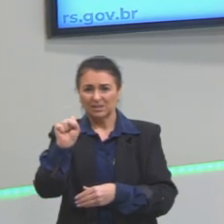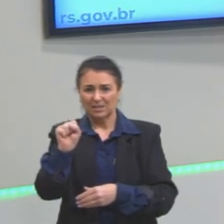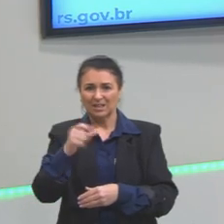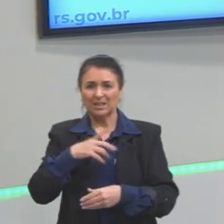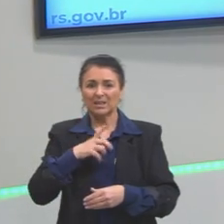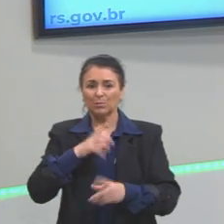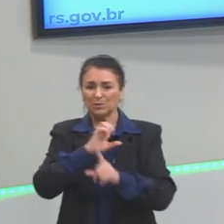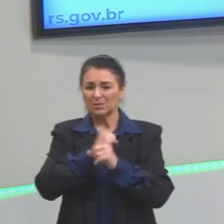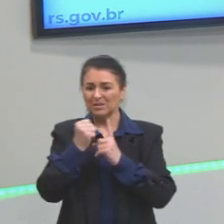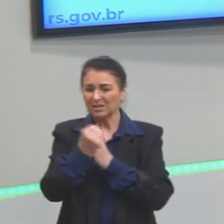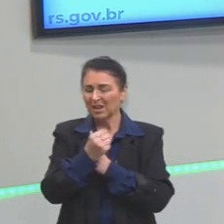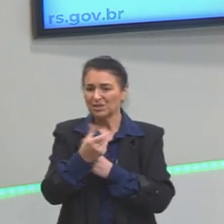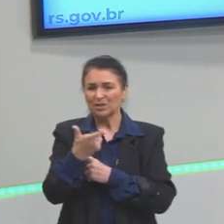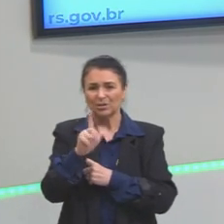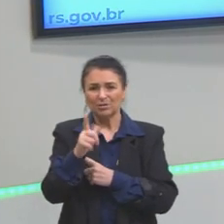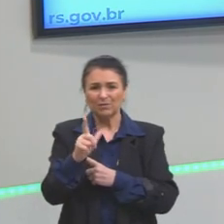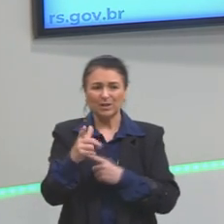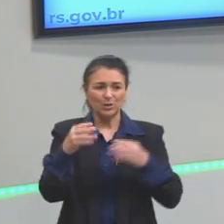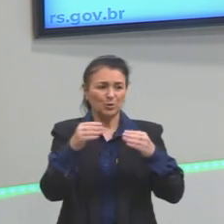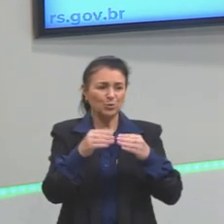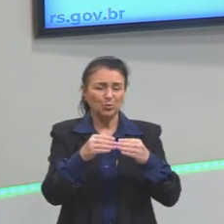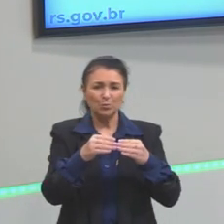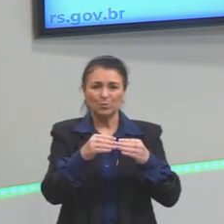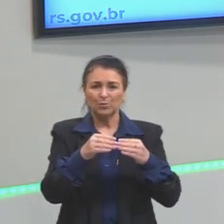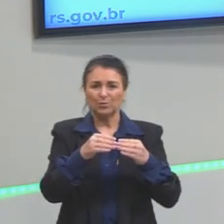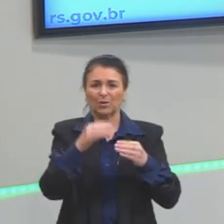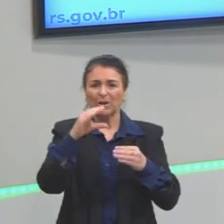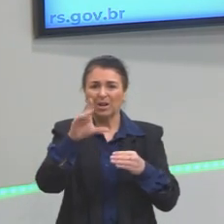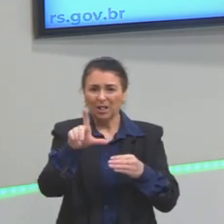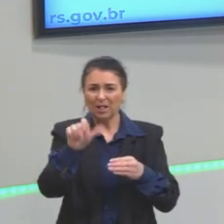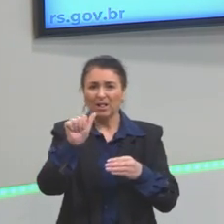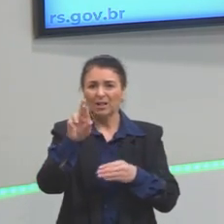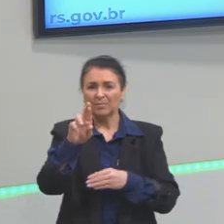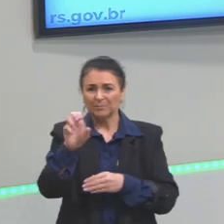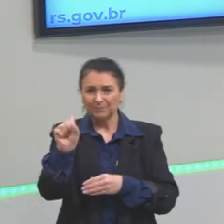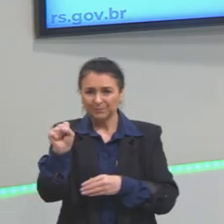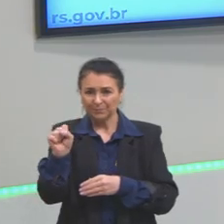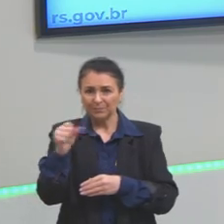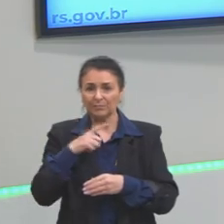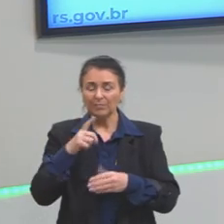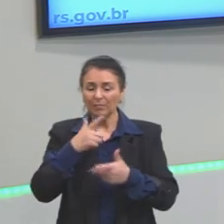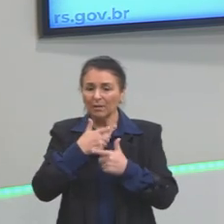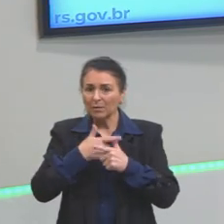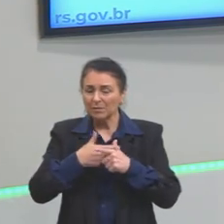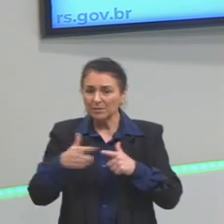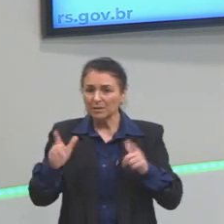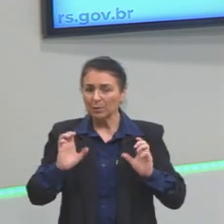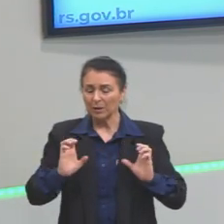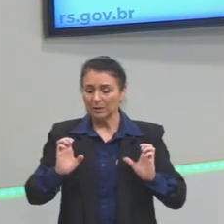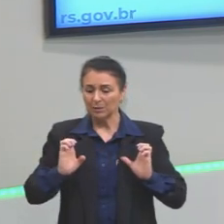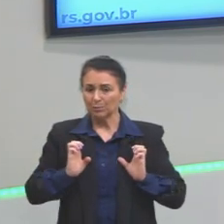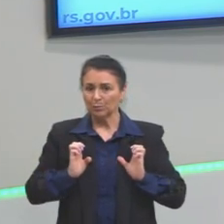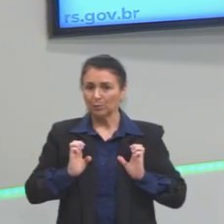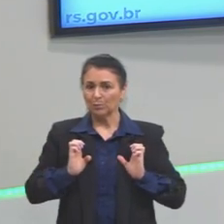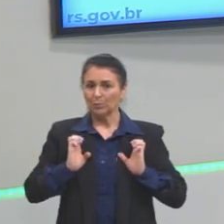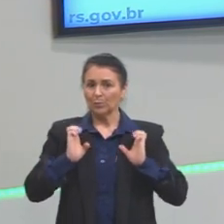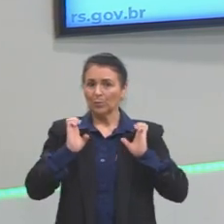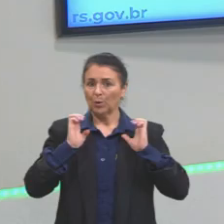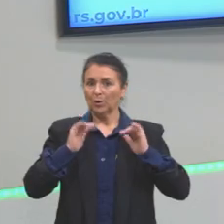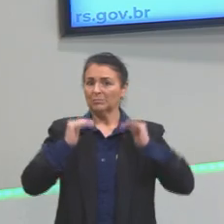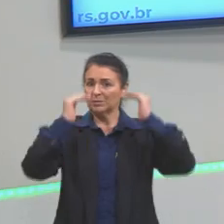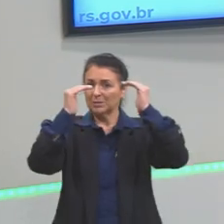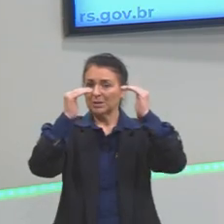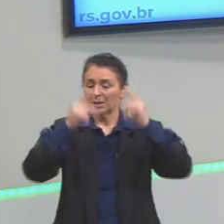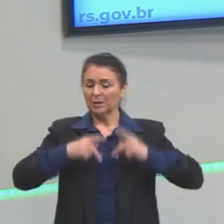classes. Porque, para ele, era essa divisão entre burguesia e proletário, que também era